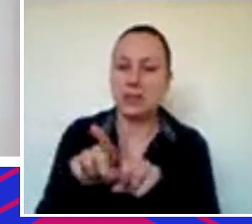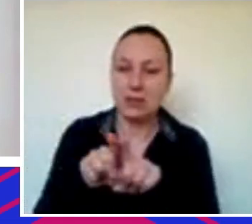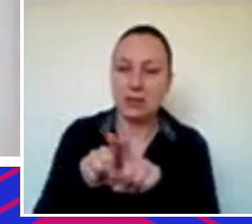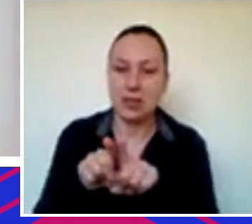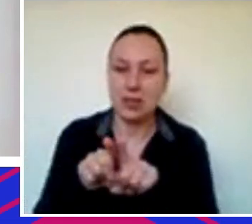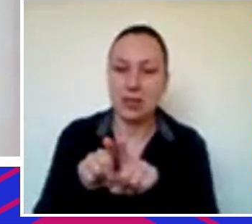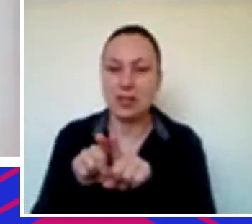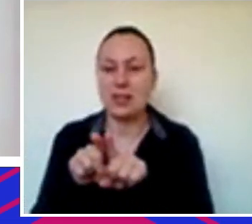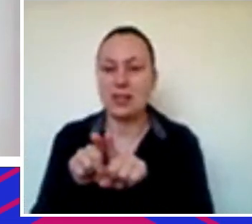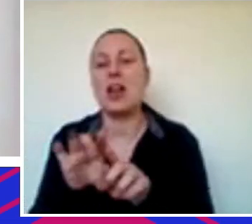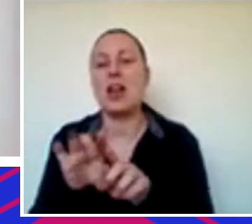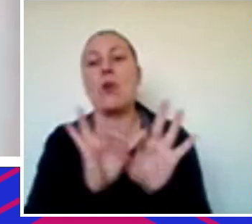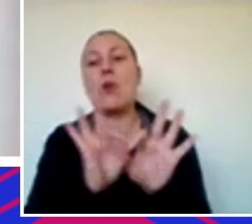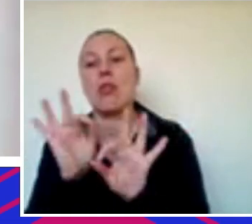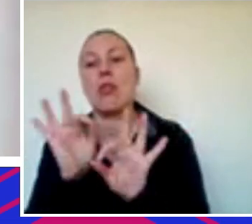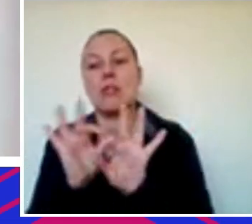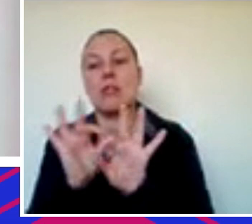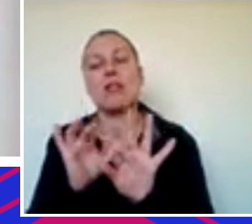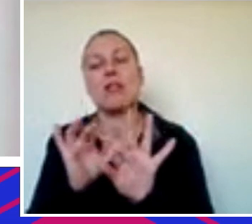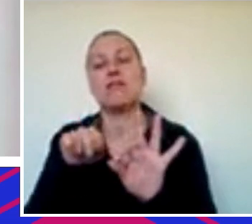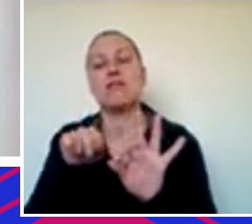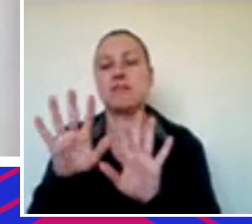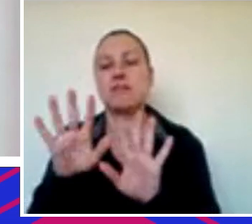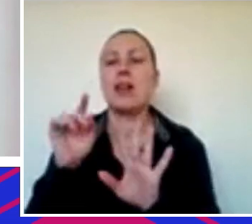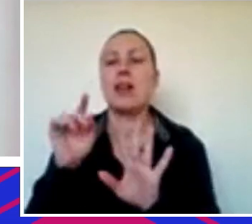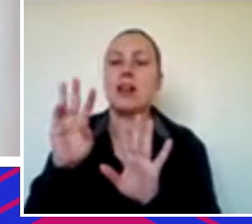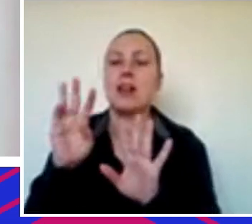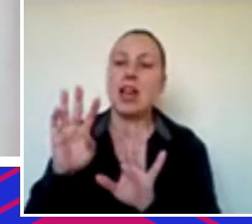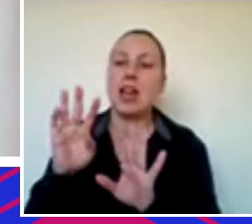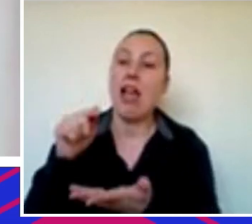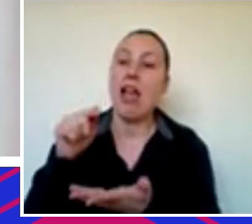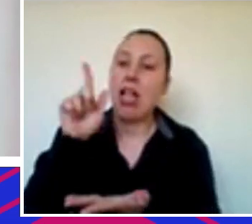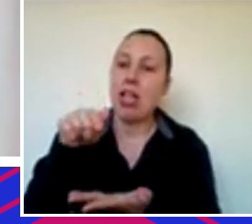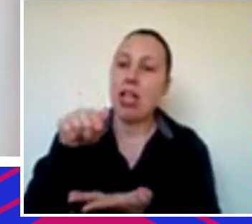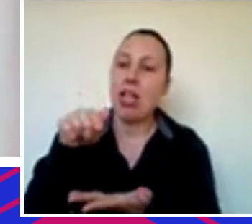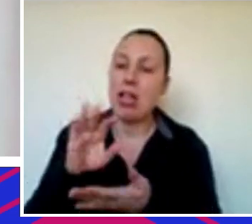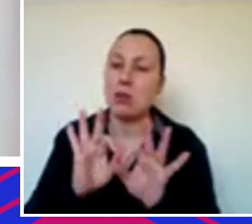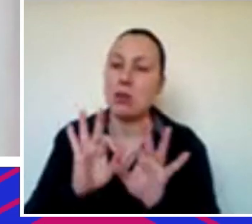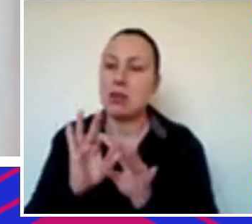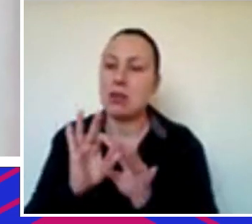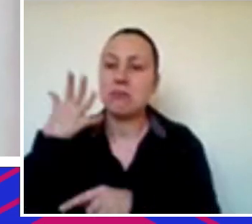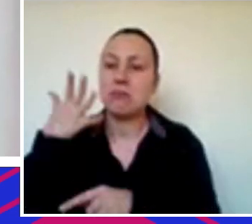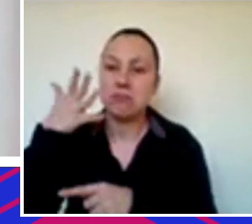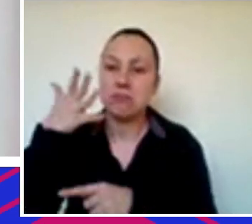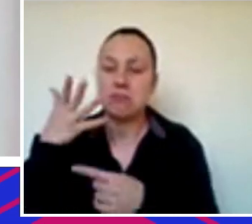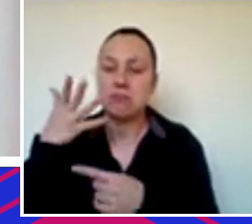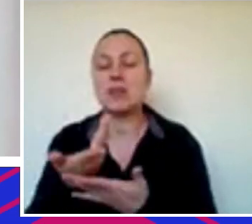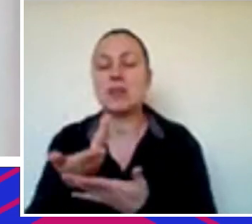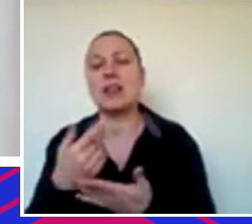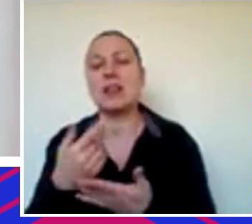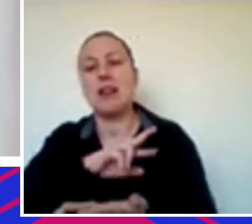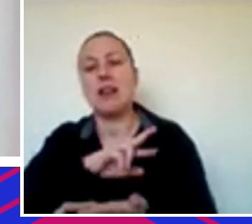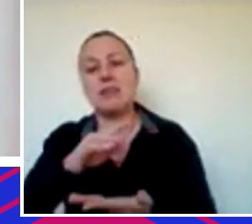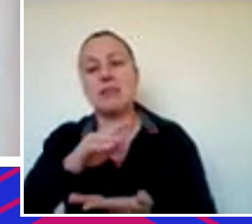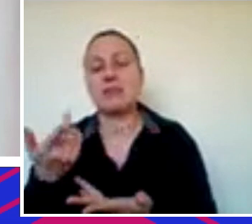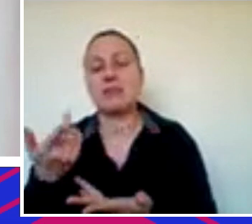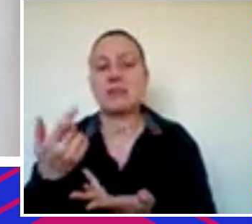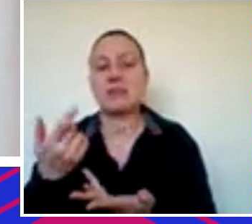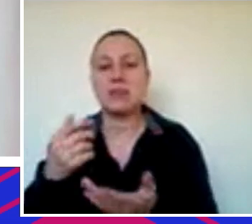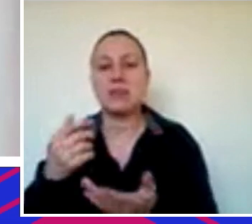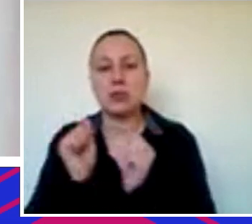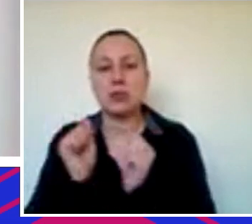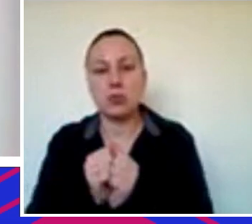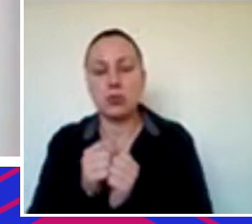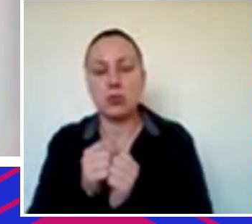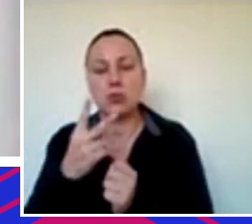organização por estar fazendo esse evento digital, que tem tanta história no físico, né? Uma honra estar aqui com o Anderson e com a Gabriela também. Eu sou